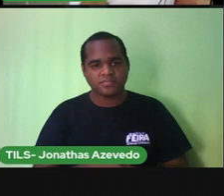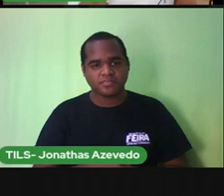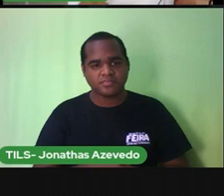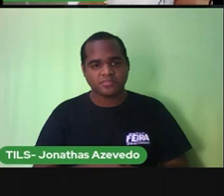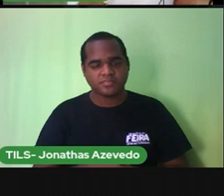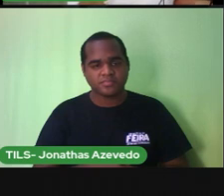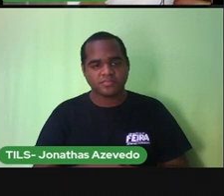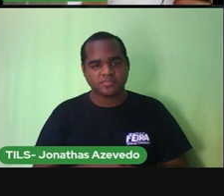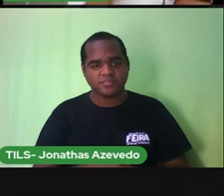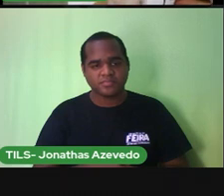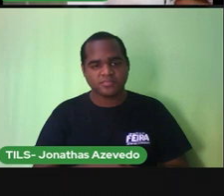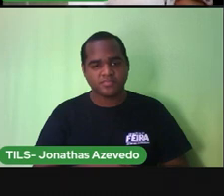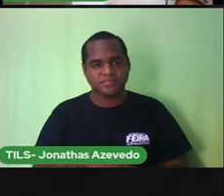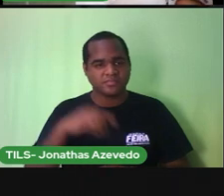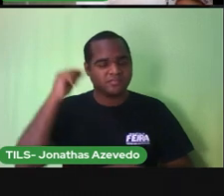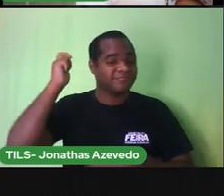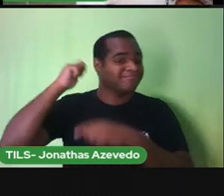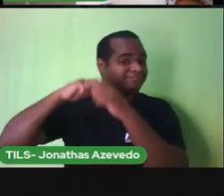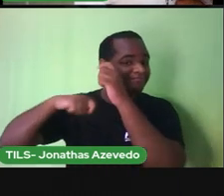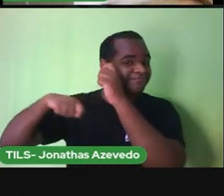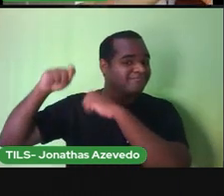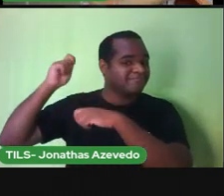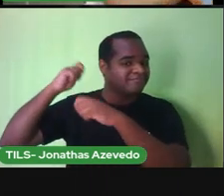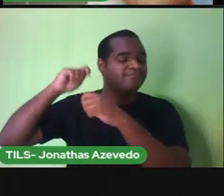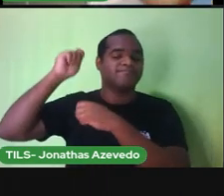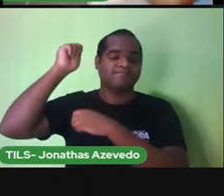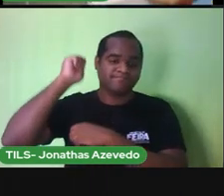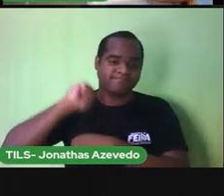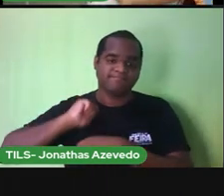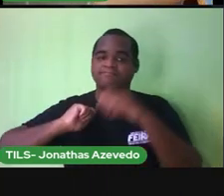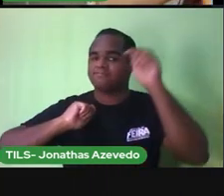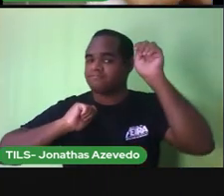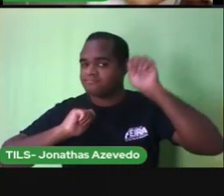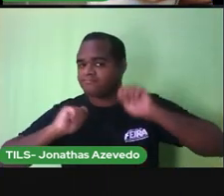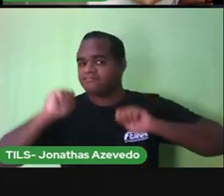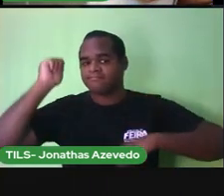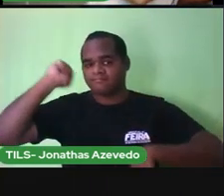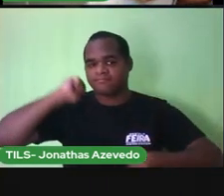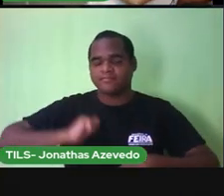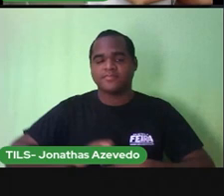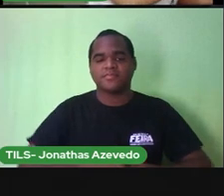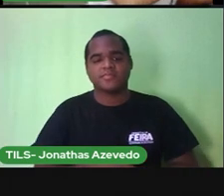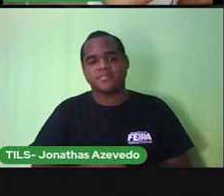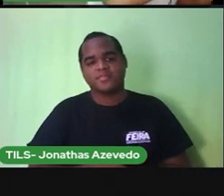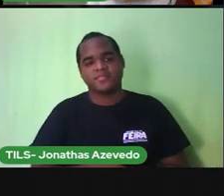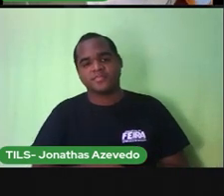Escova de cabelo. Calcador. Corcador.